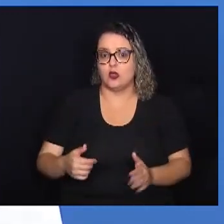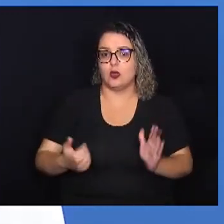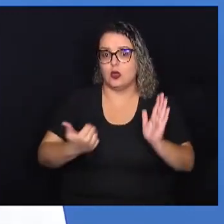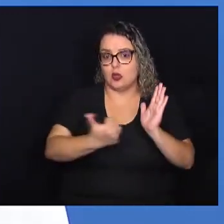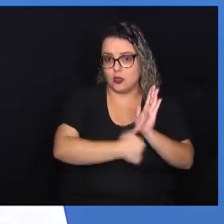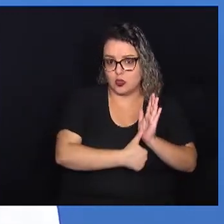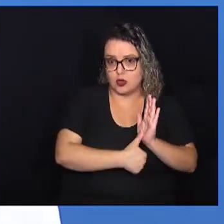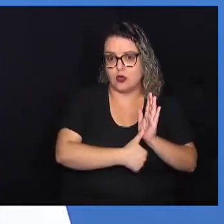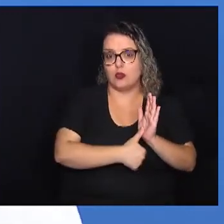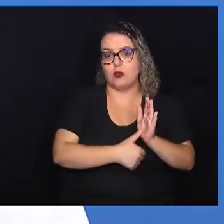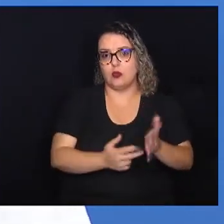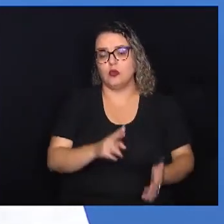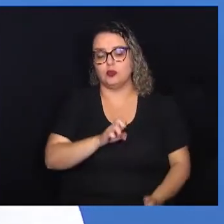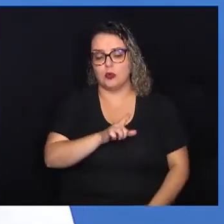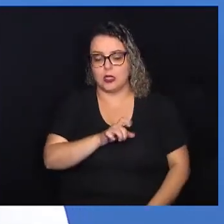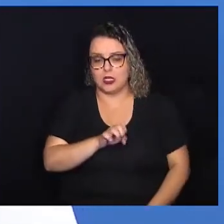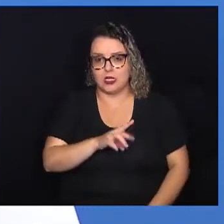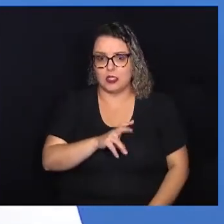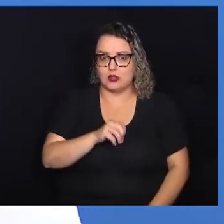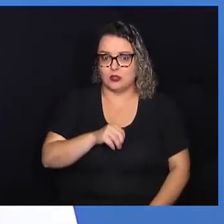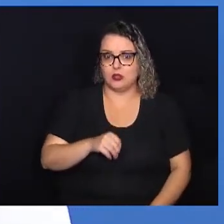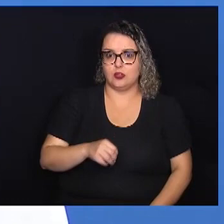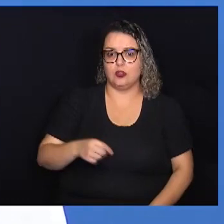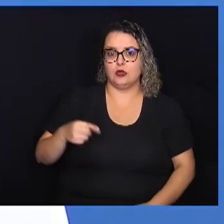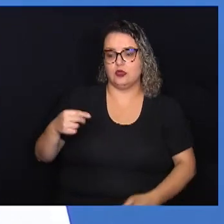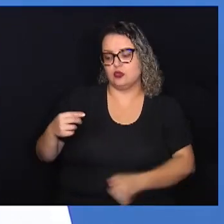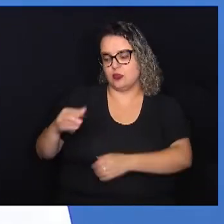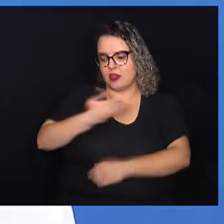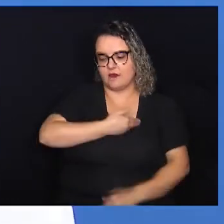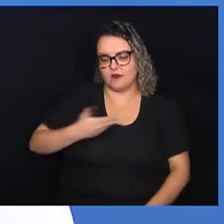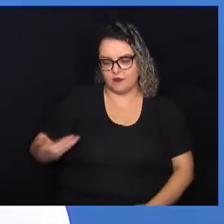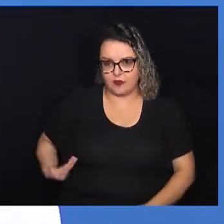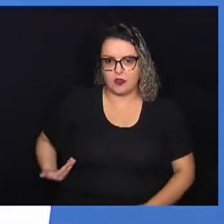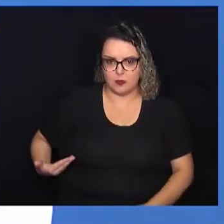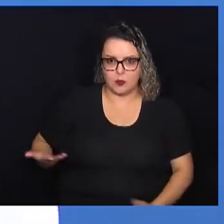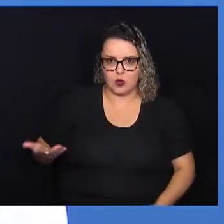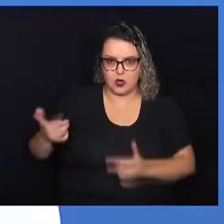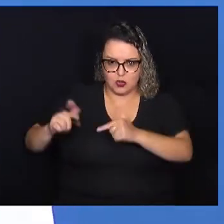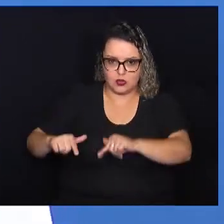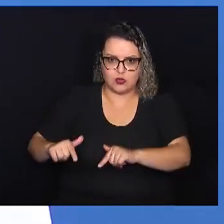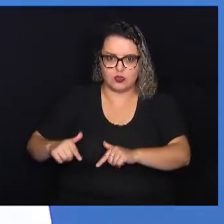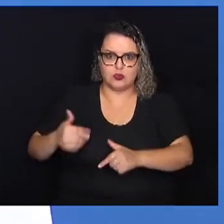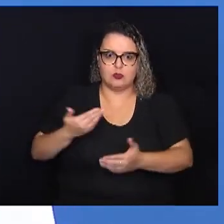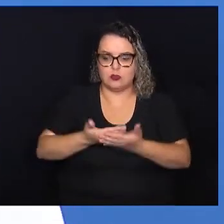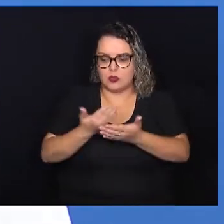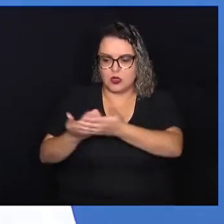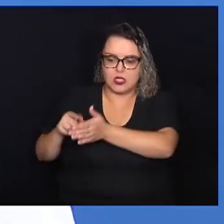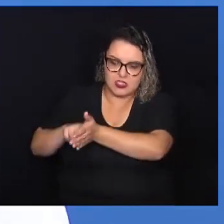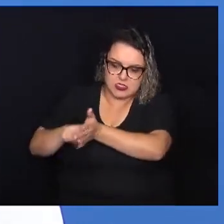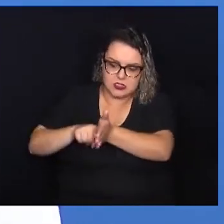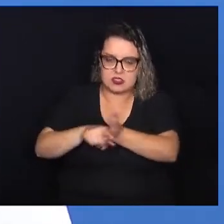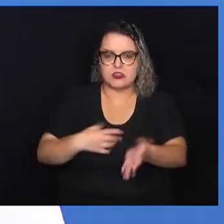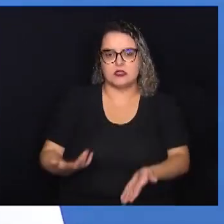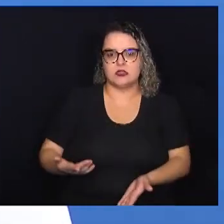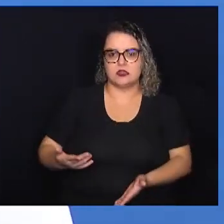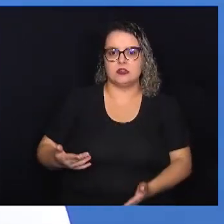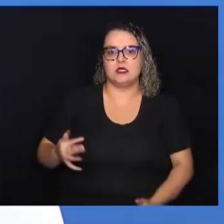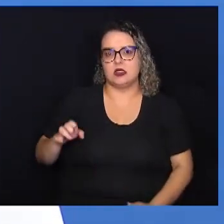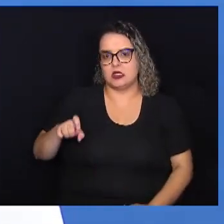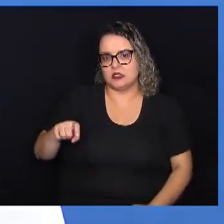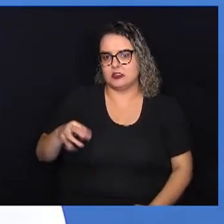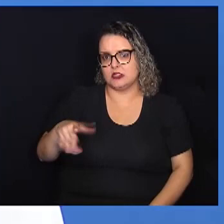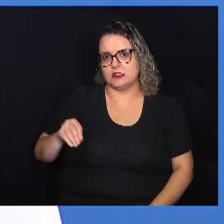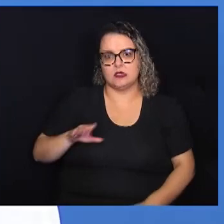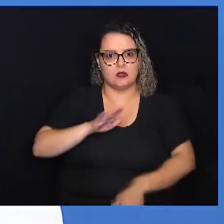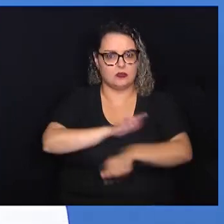universidade pública que discute educação, pesquisa e extensão não ajuda no processo de construção